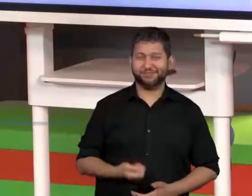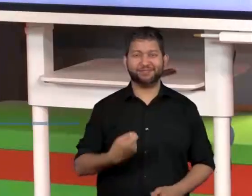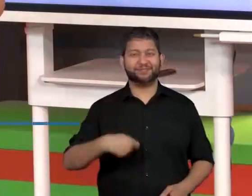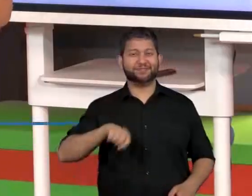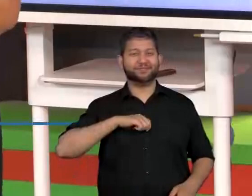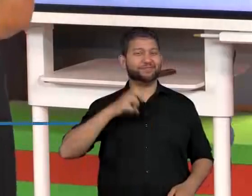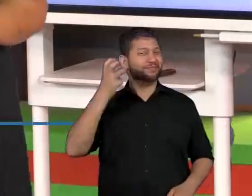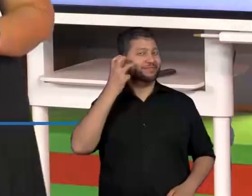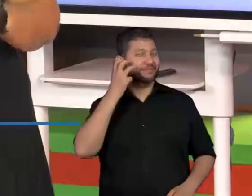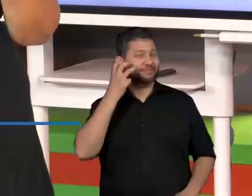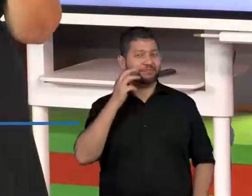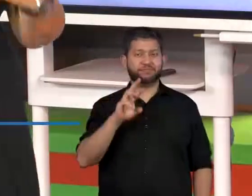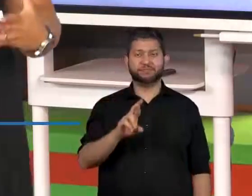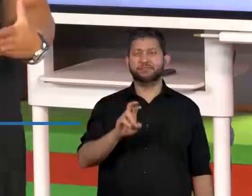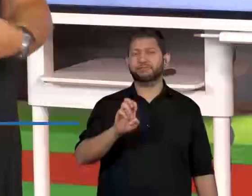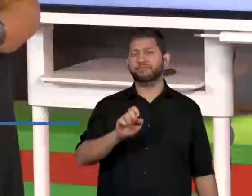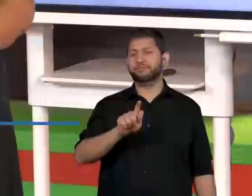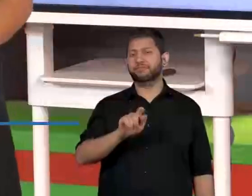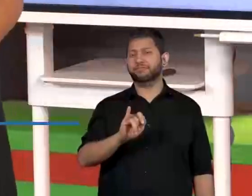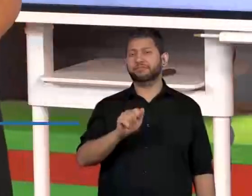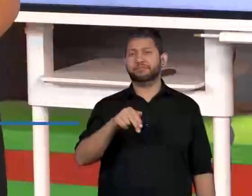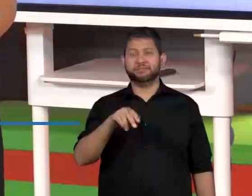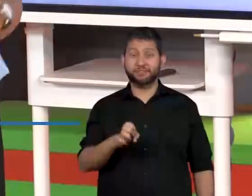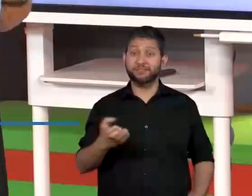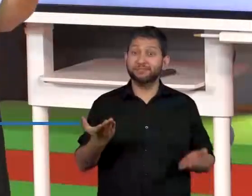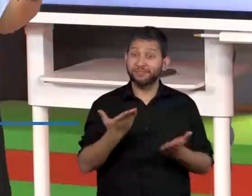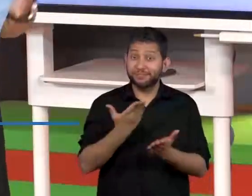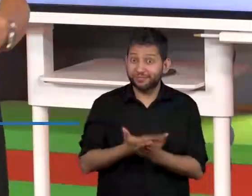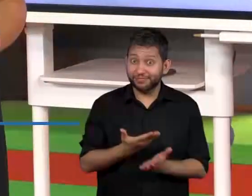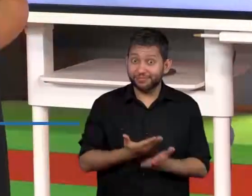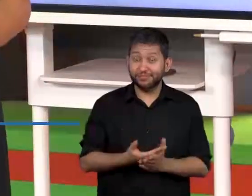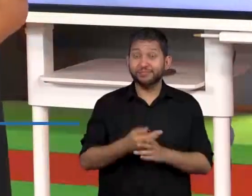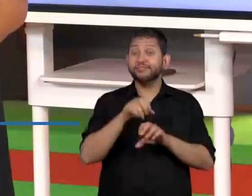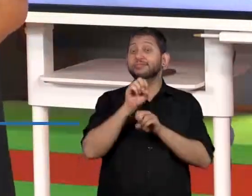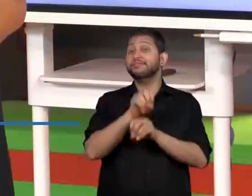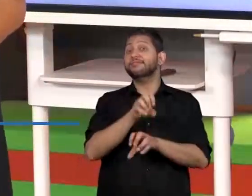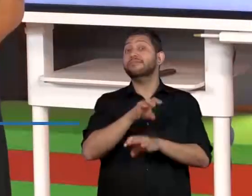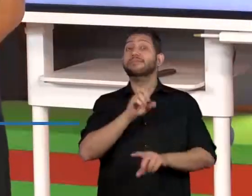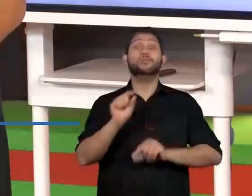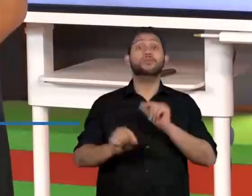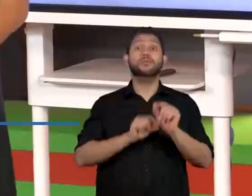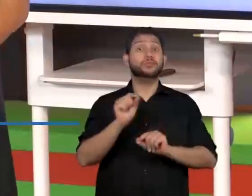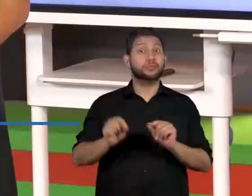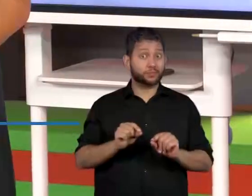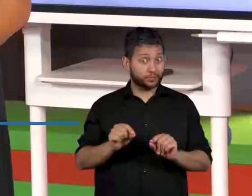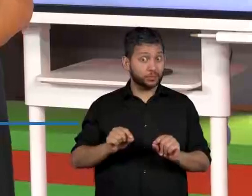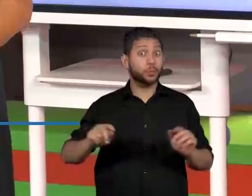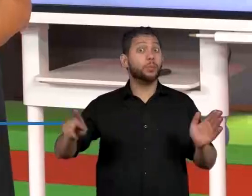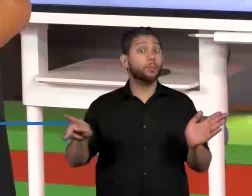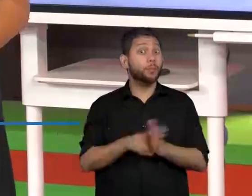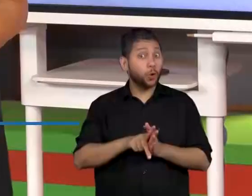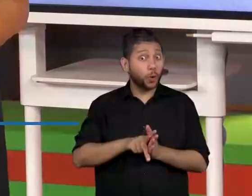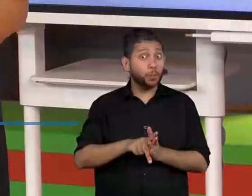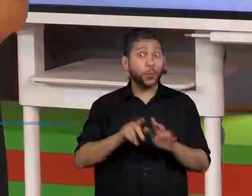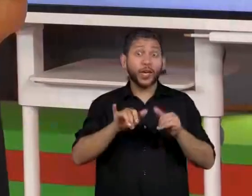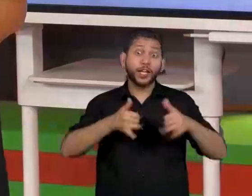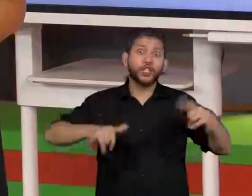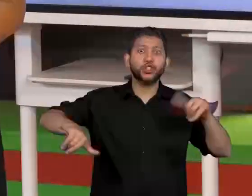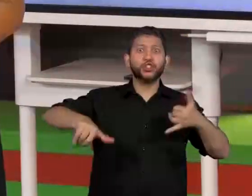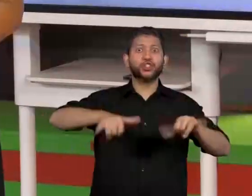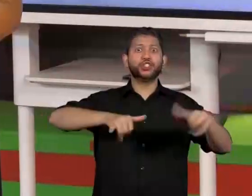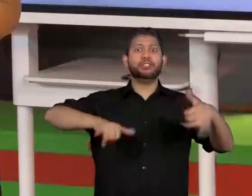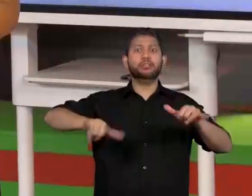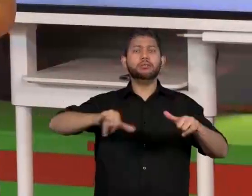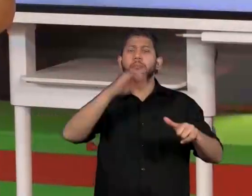professora Regina Oliveira e esta é uma aula onde trataremos de matriz energética aqui no